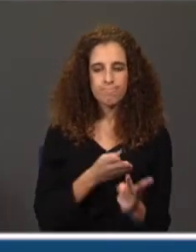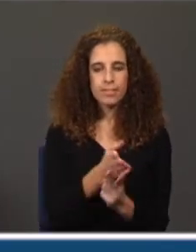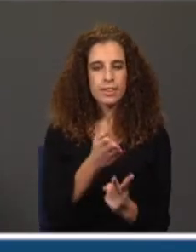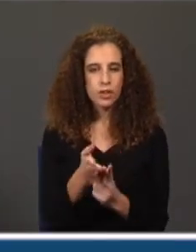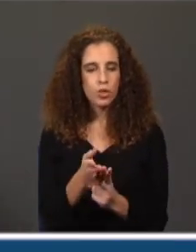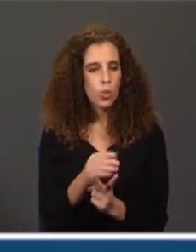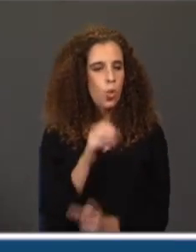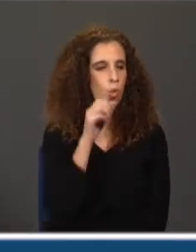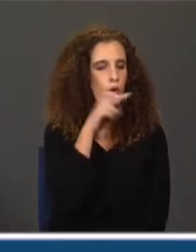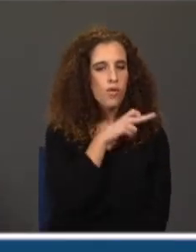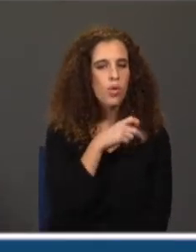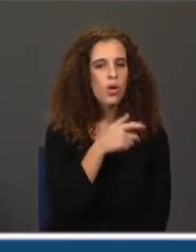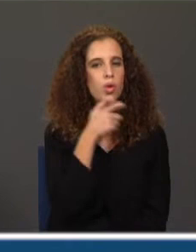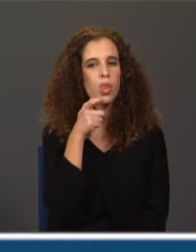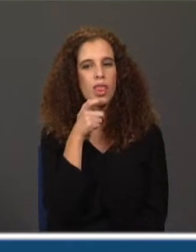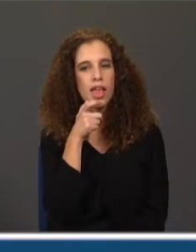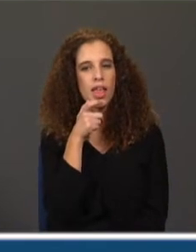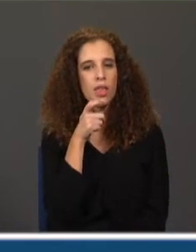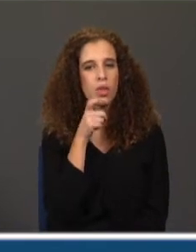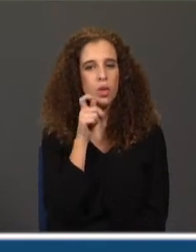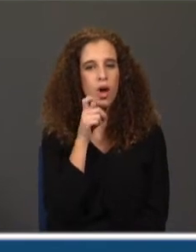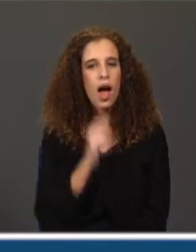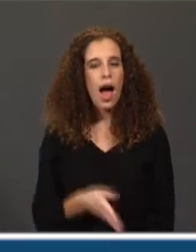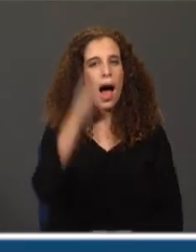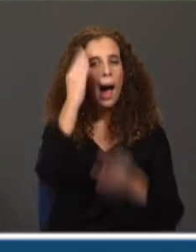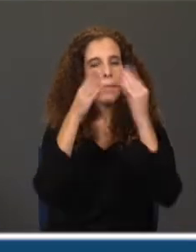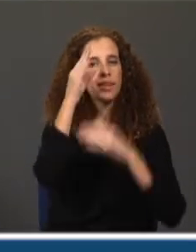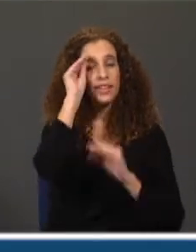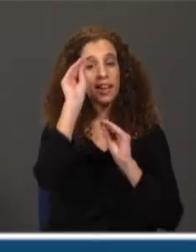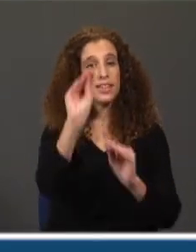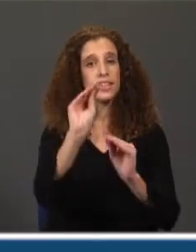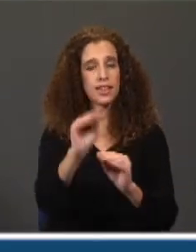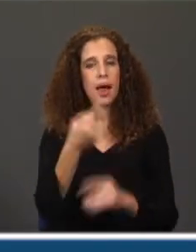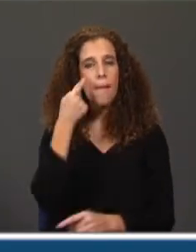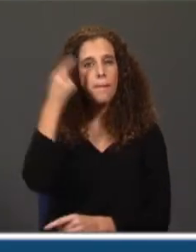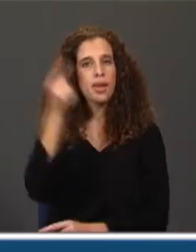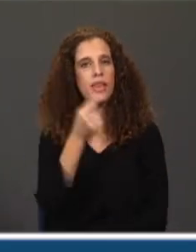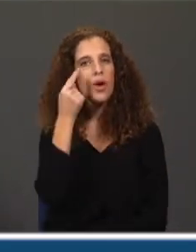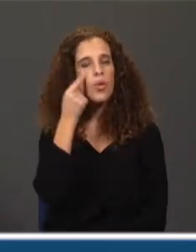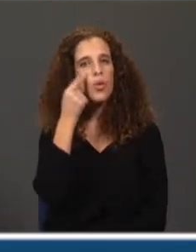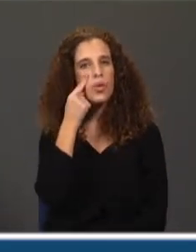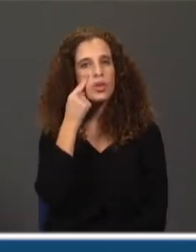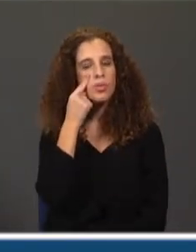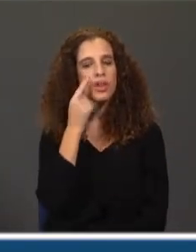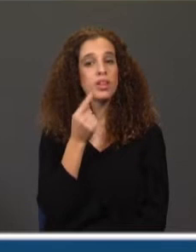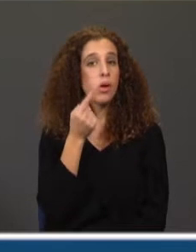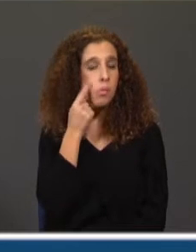neto a aprenderem e a ensinarem um ao outro. A partilharem o conhecimento e a experiência.